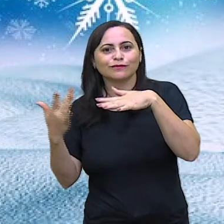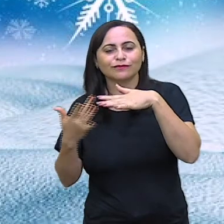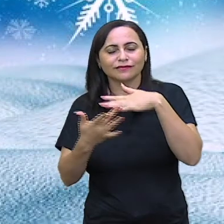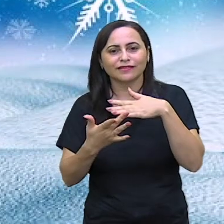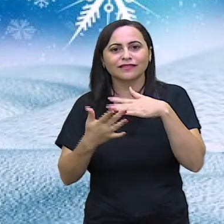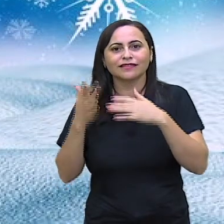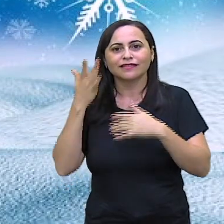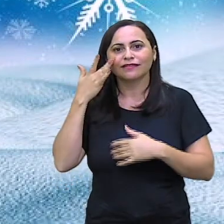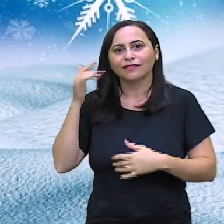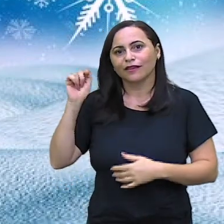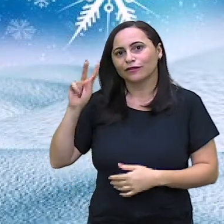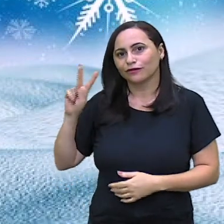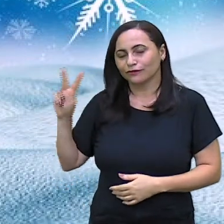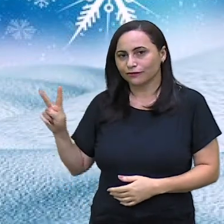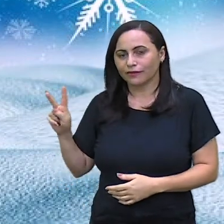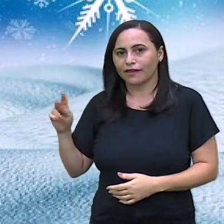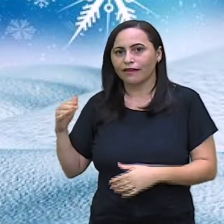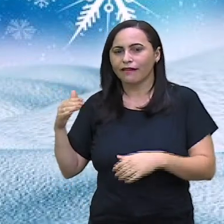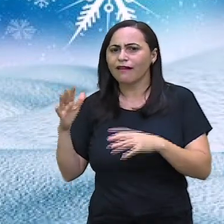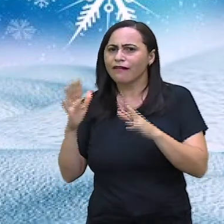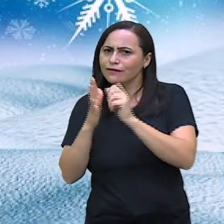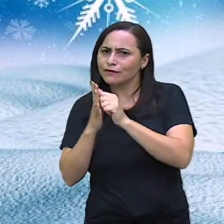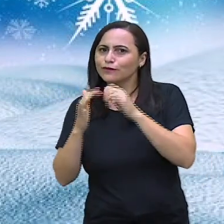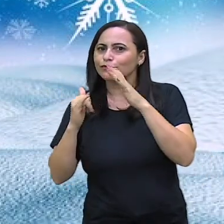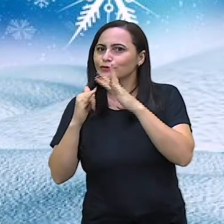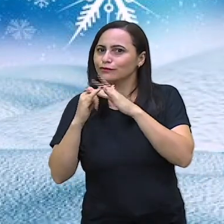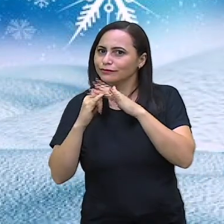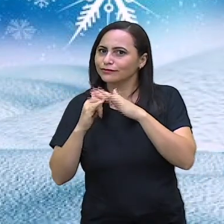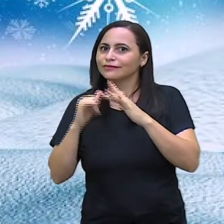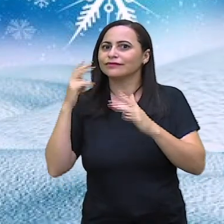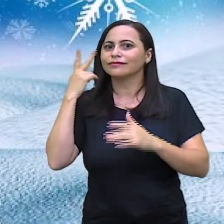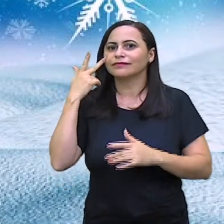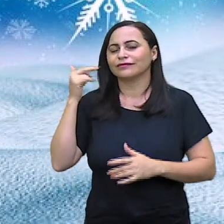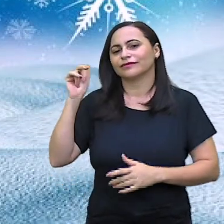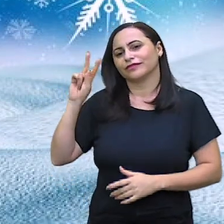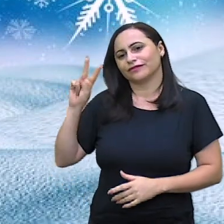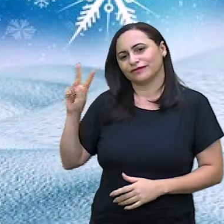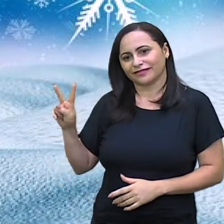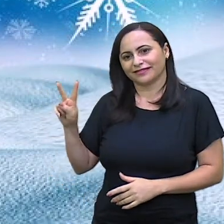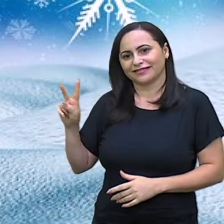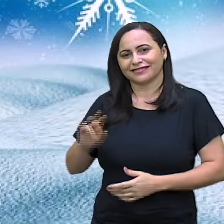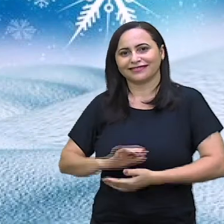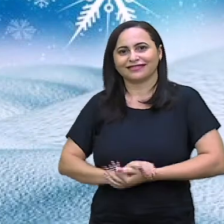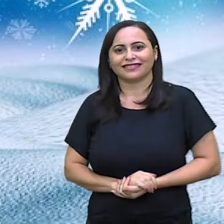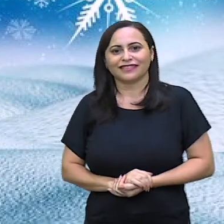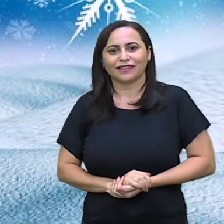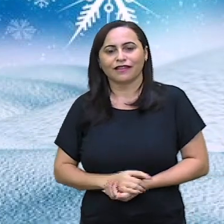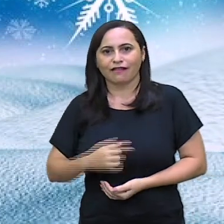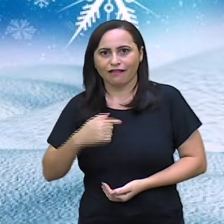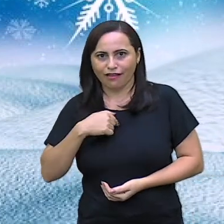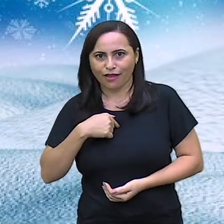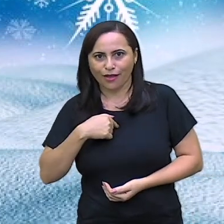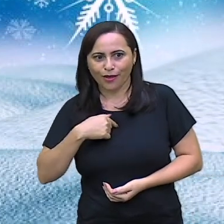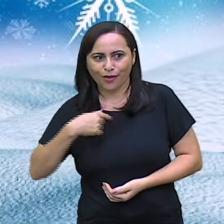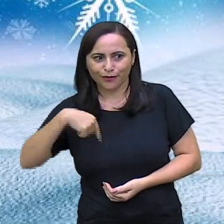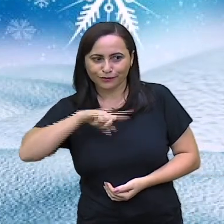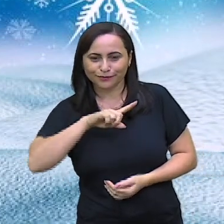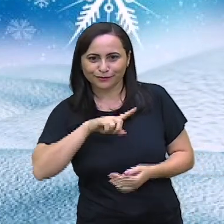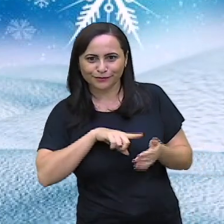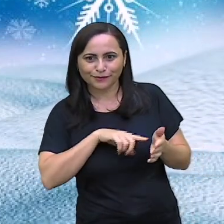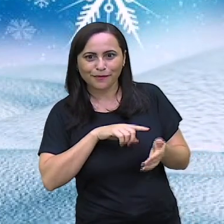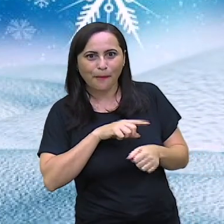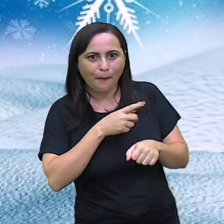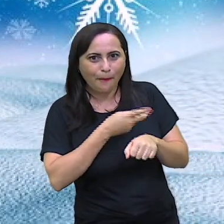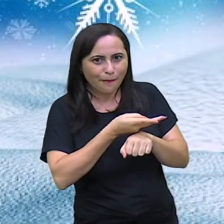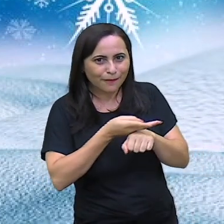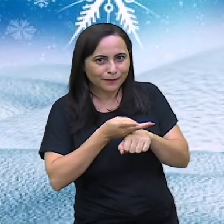redes sociais e se inscreva em nosso canal do YouTube, SMEDGV. e eu vou por ali procurar mais